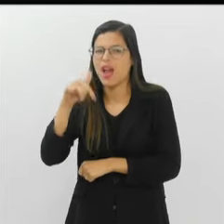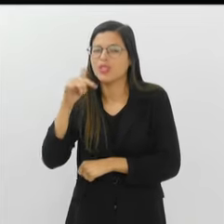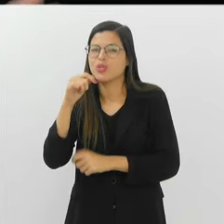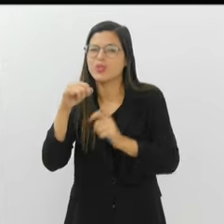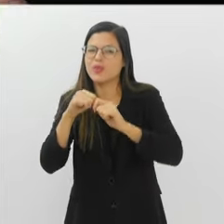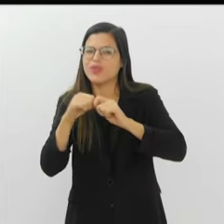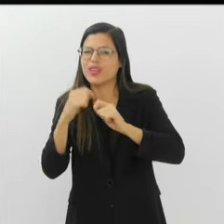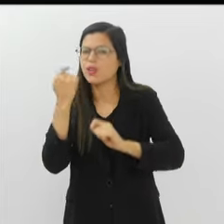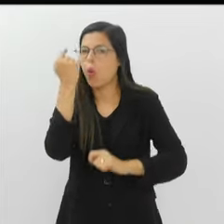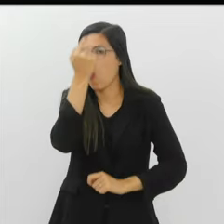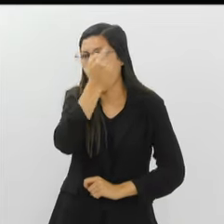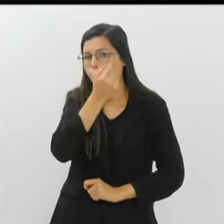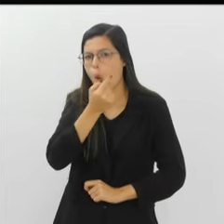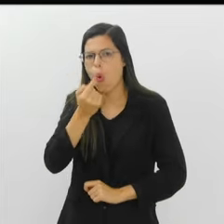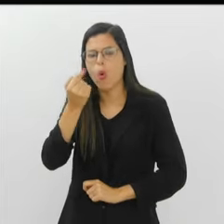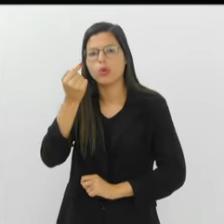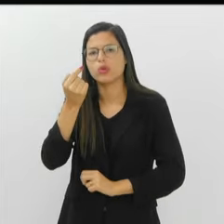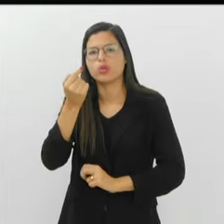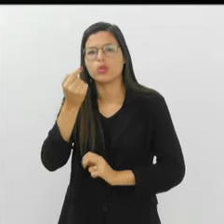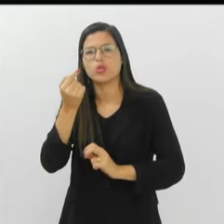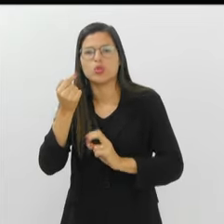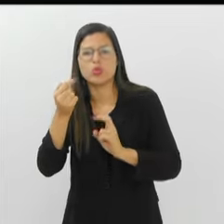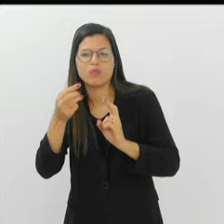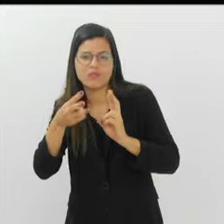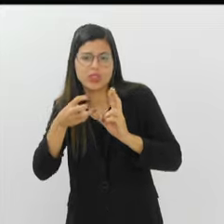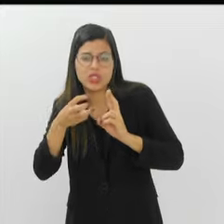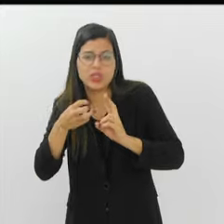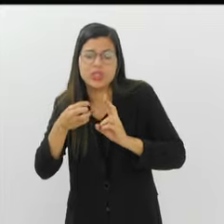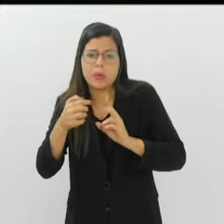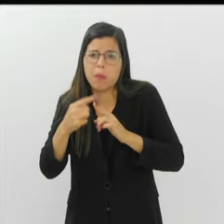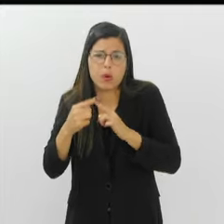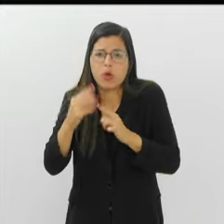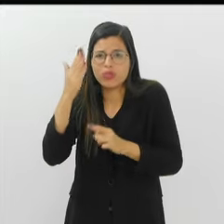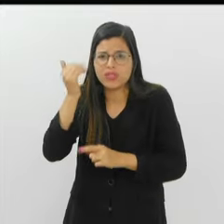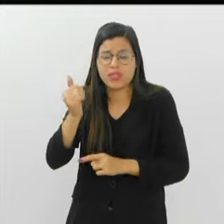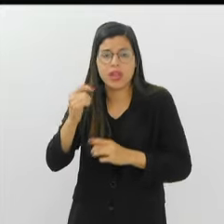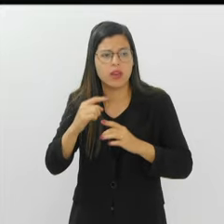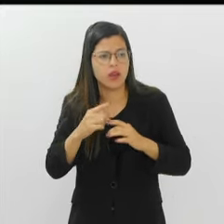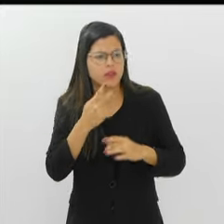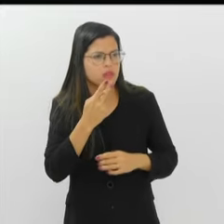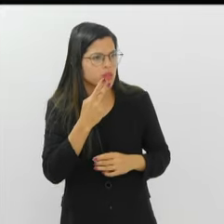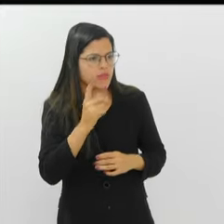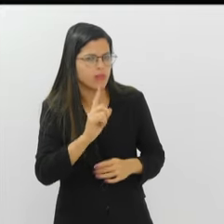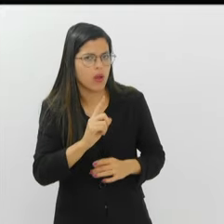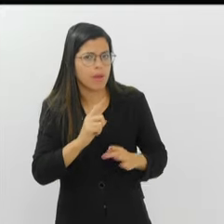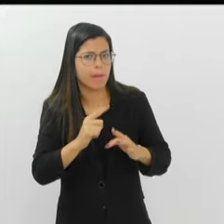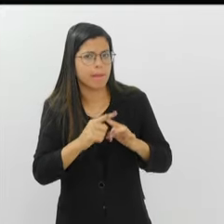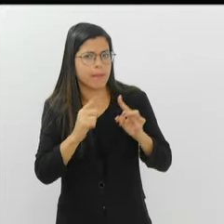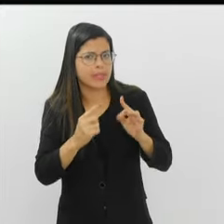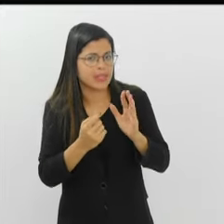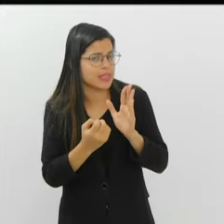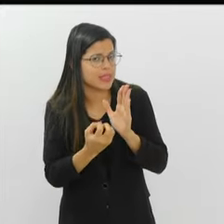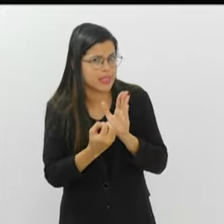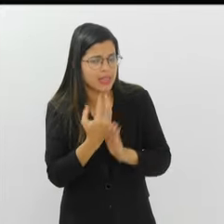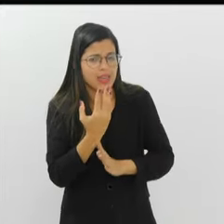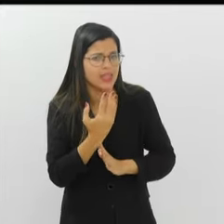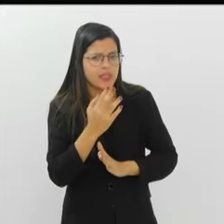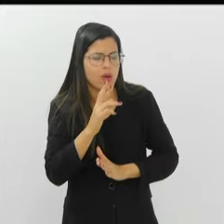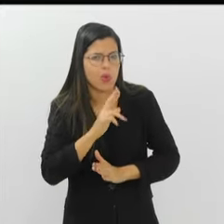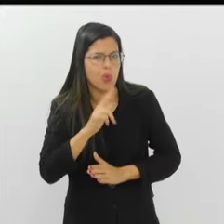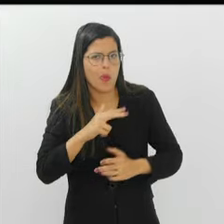mim. Ele não usou essa palavra, mas ele disse, foi muito mais fácil eu fazer traços que eu domino. E eu falei, não, mas a criação não é